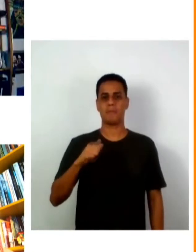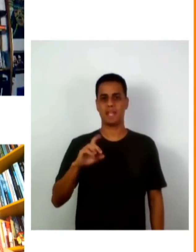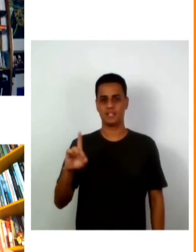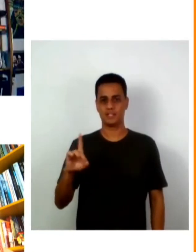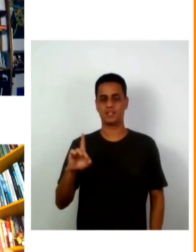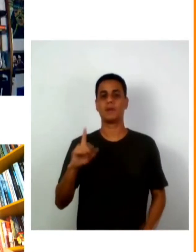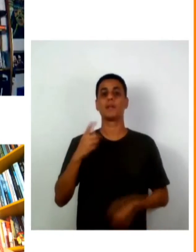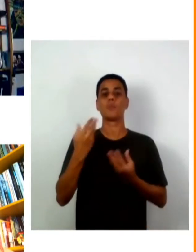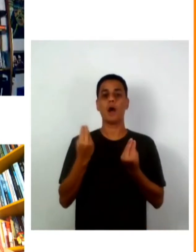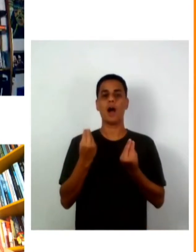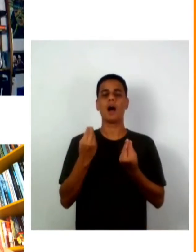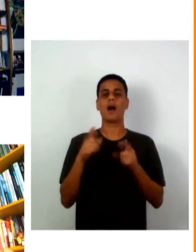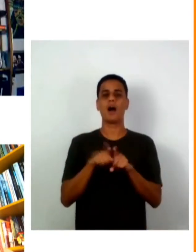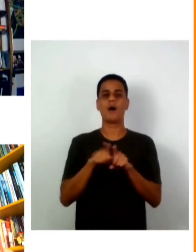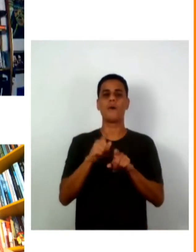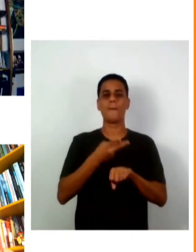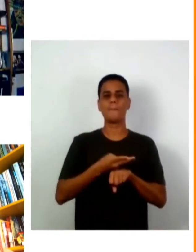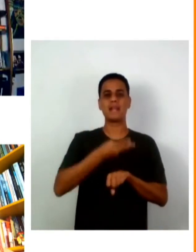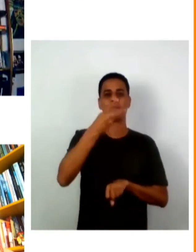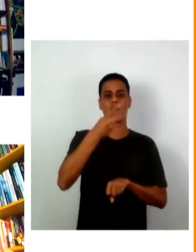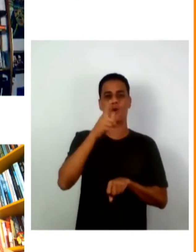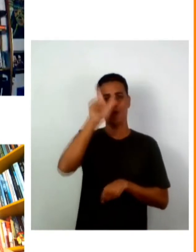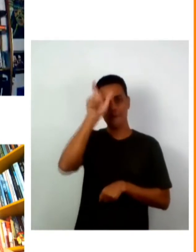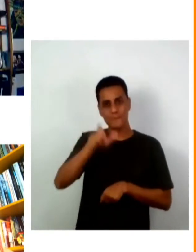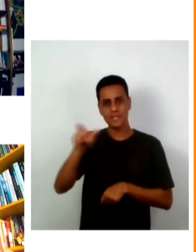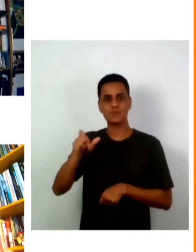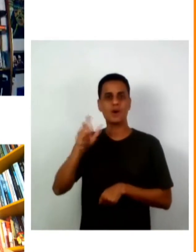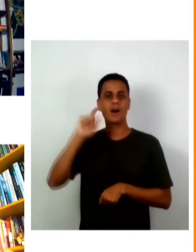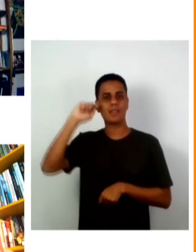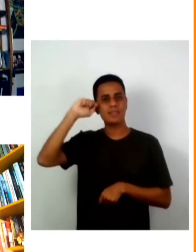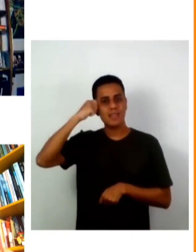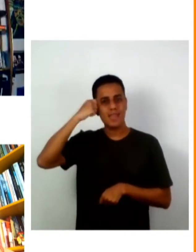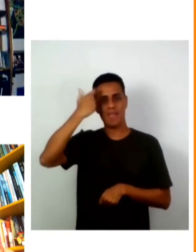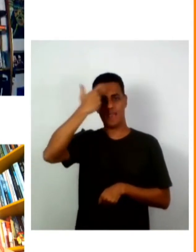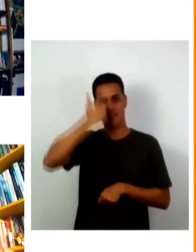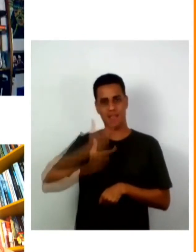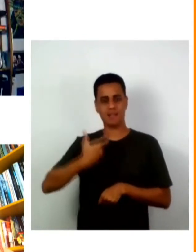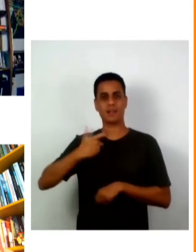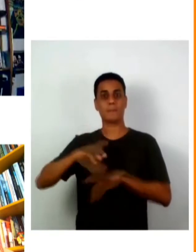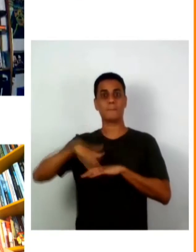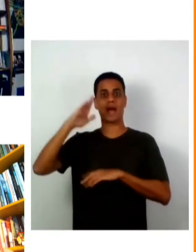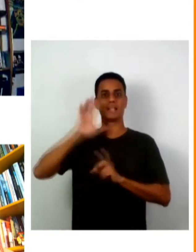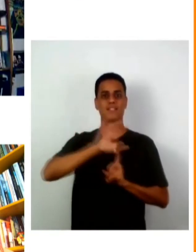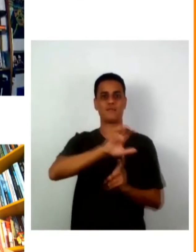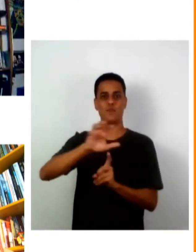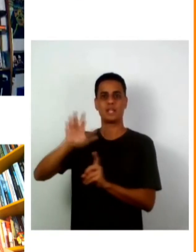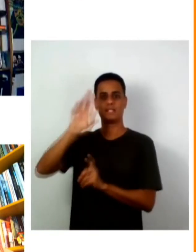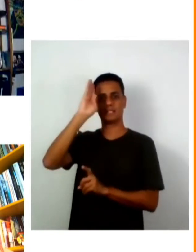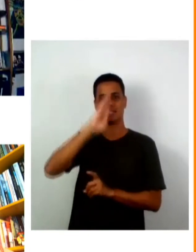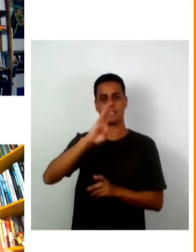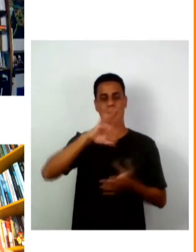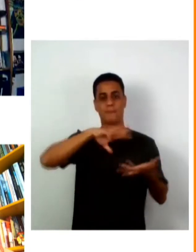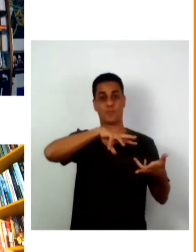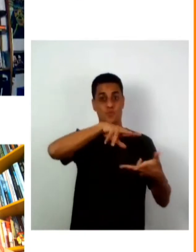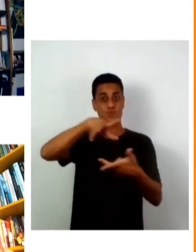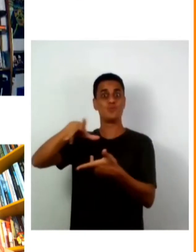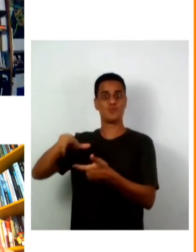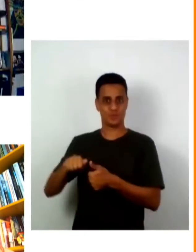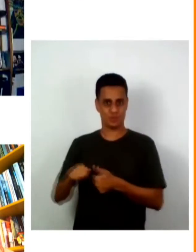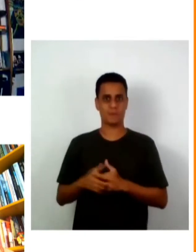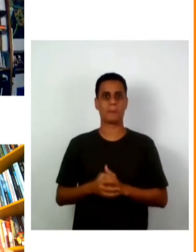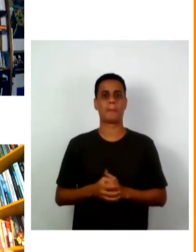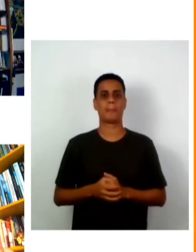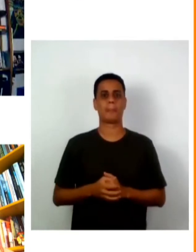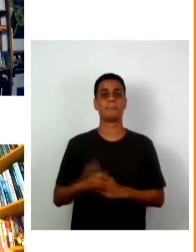40 anos mais influentes do mundo. E, em 2019, recebeu o prêmio Troféu Grão